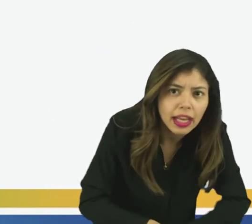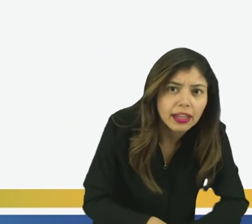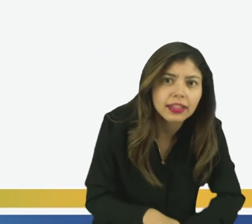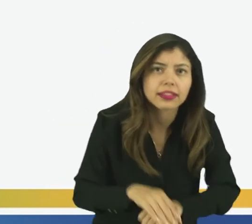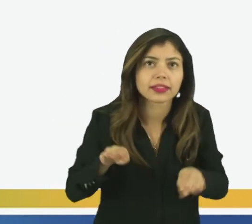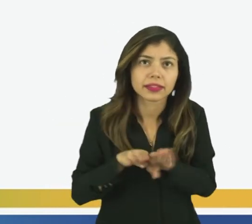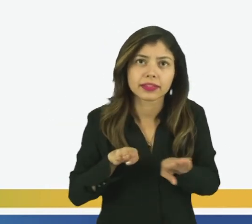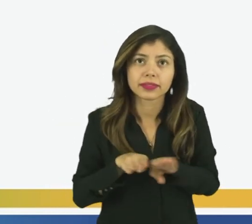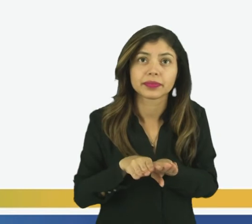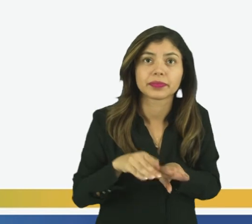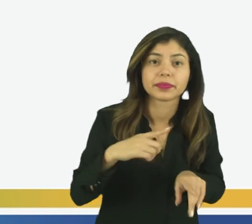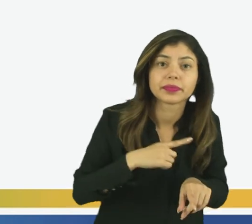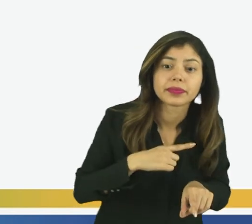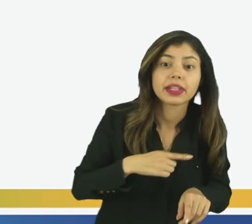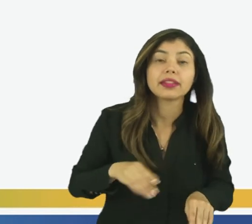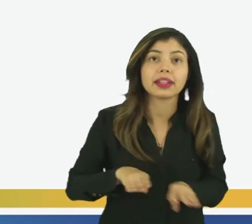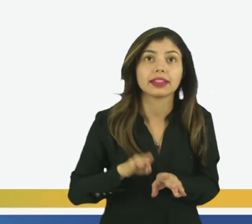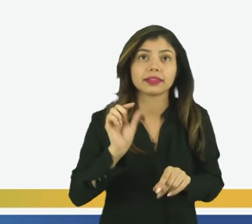o sol se esconde?